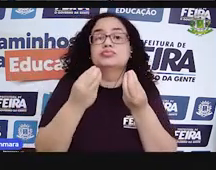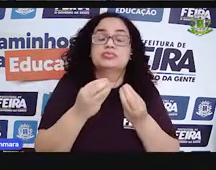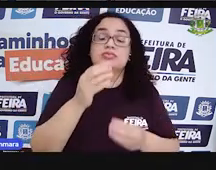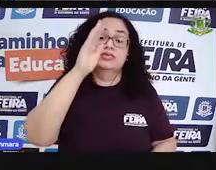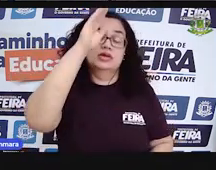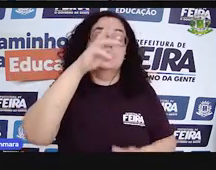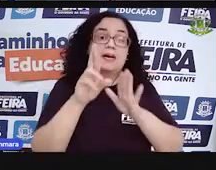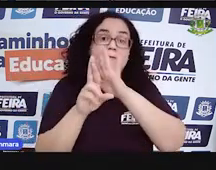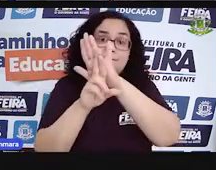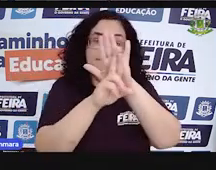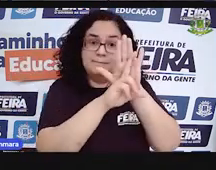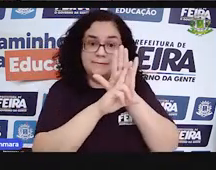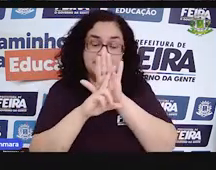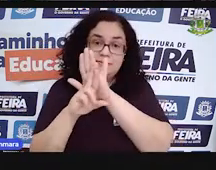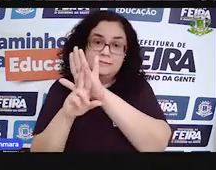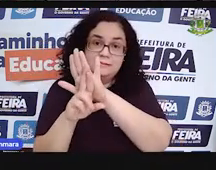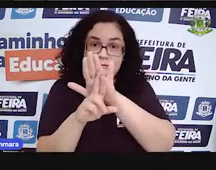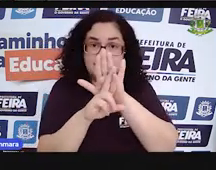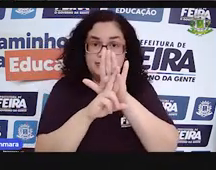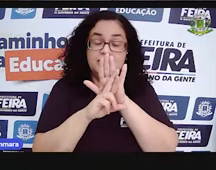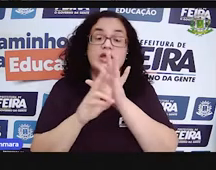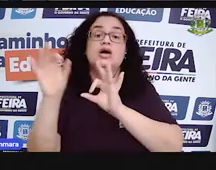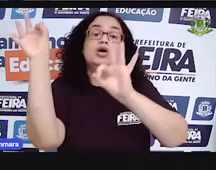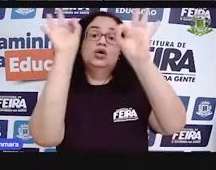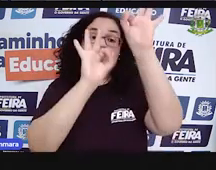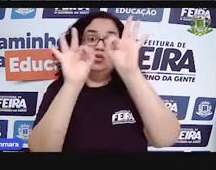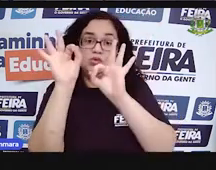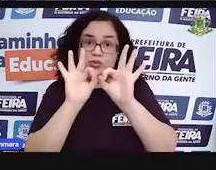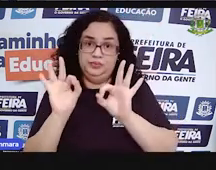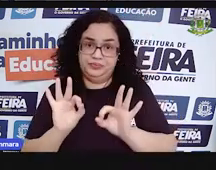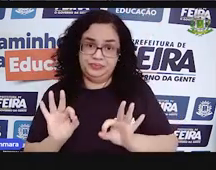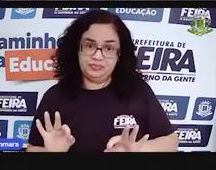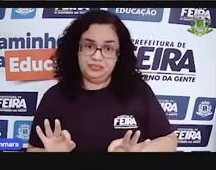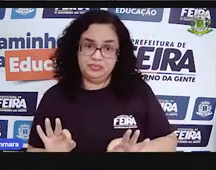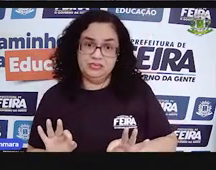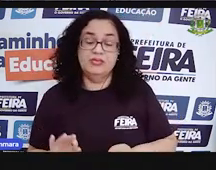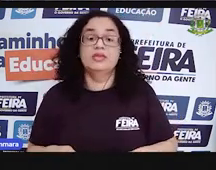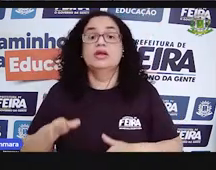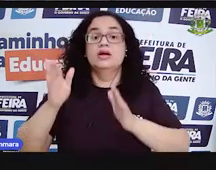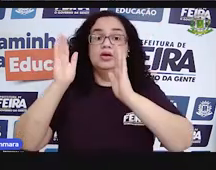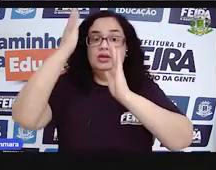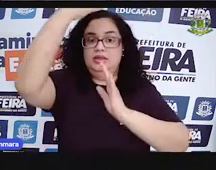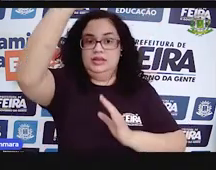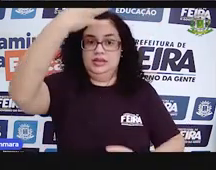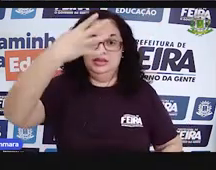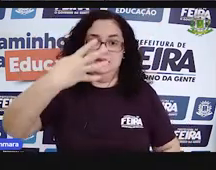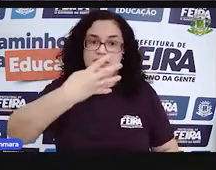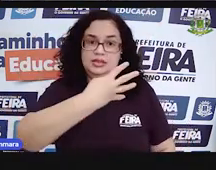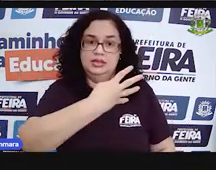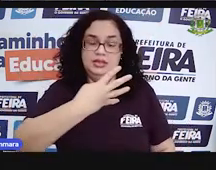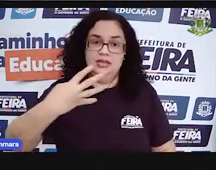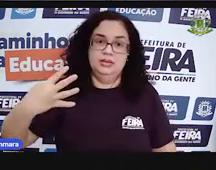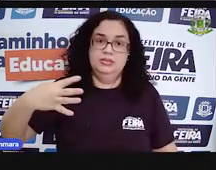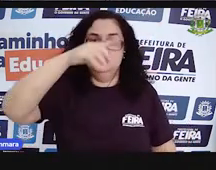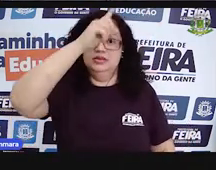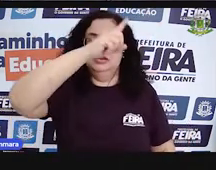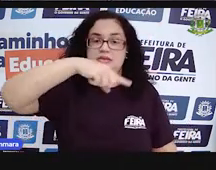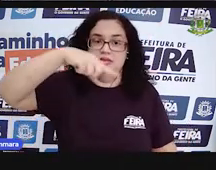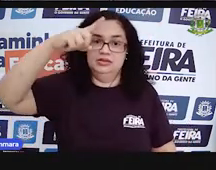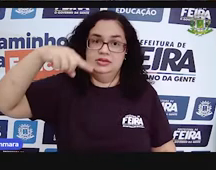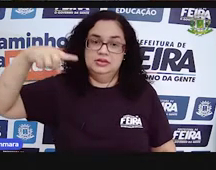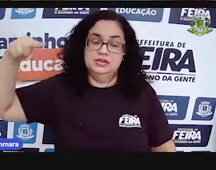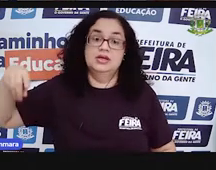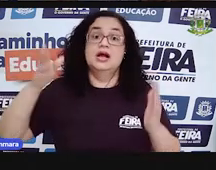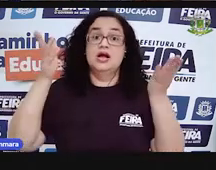apresentados de maneira organizada por meio de tabelas e gráfico. Aqui a gente vai dar atenção para a